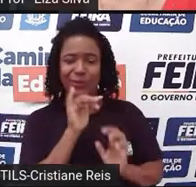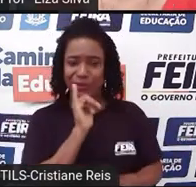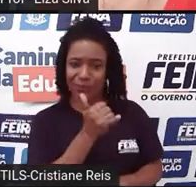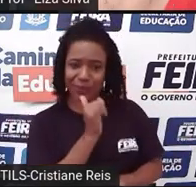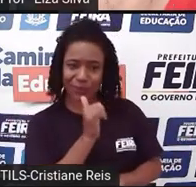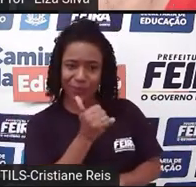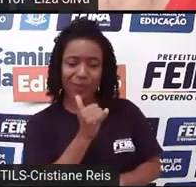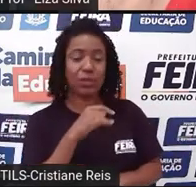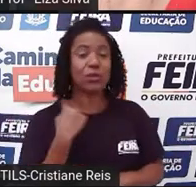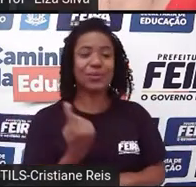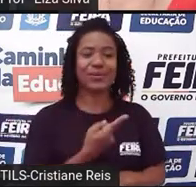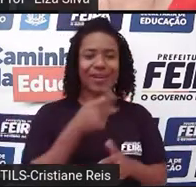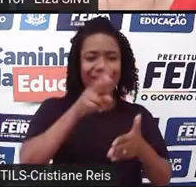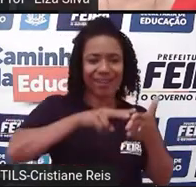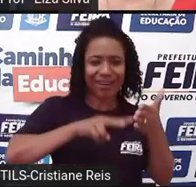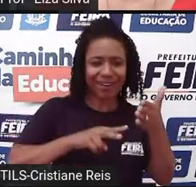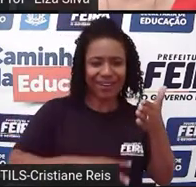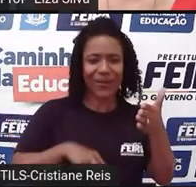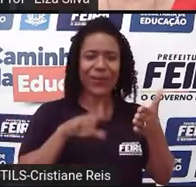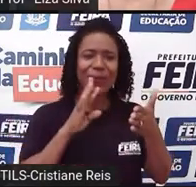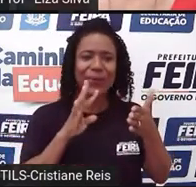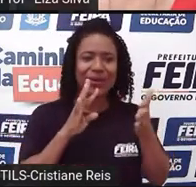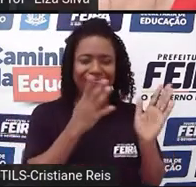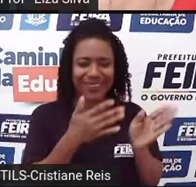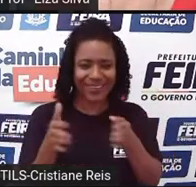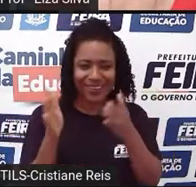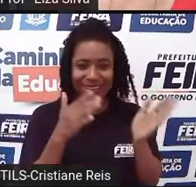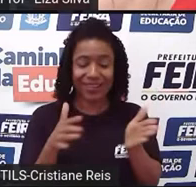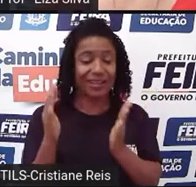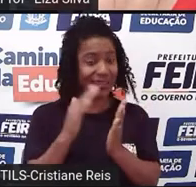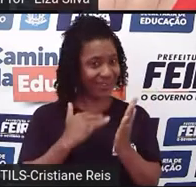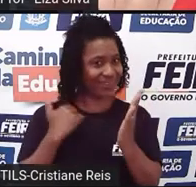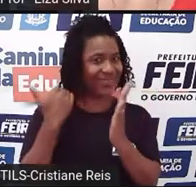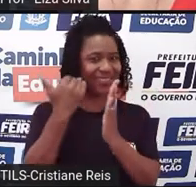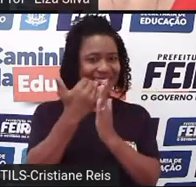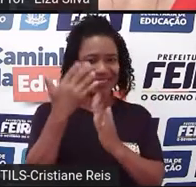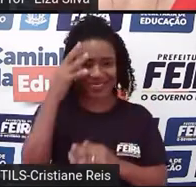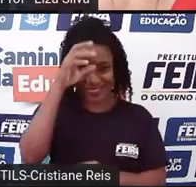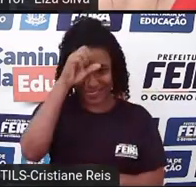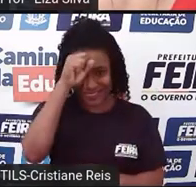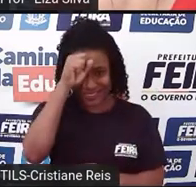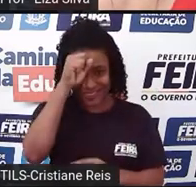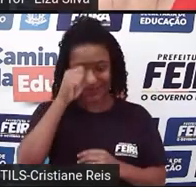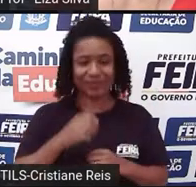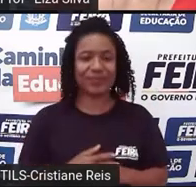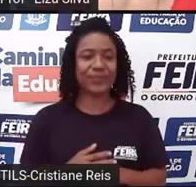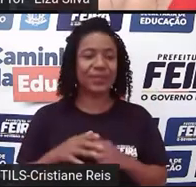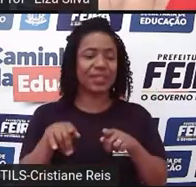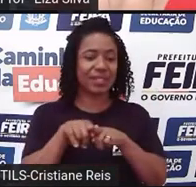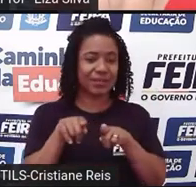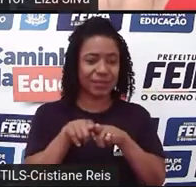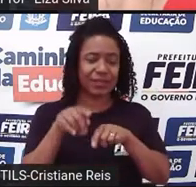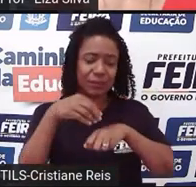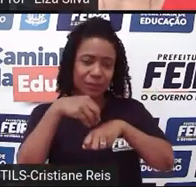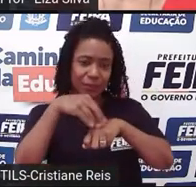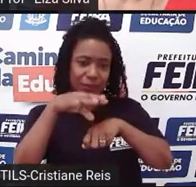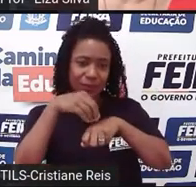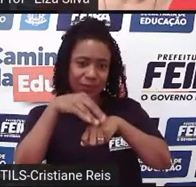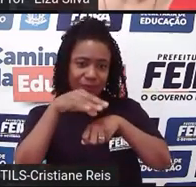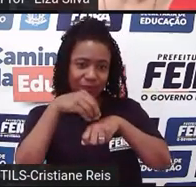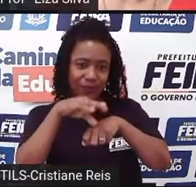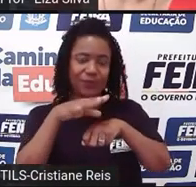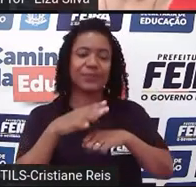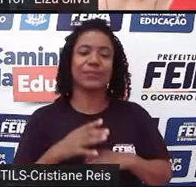já lemos, e outros que nós vamos ampliar um pouco os nossos conhecimentos. Segue mais algumas dicas para você